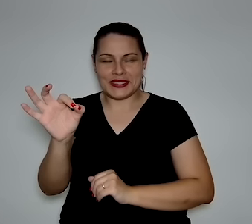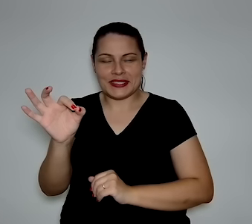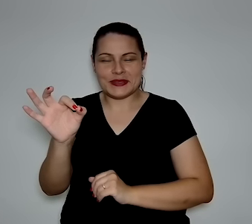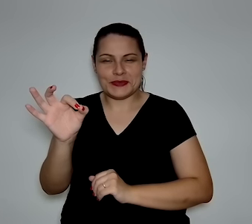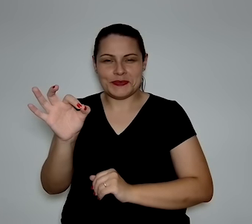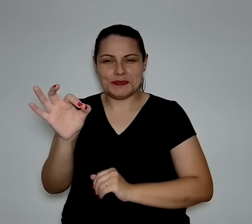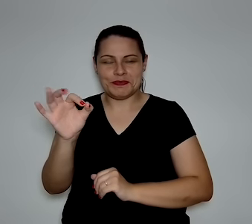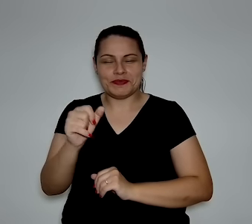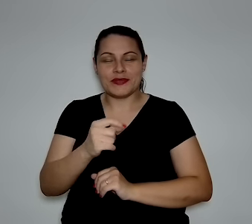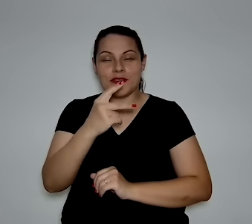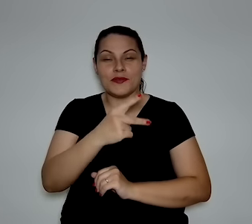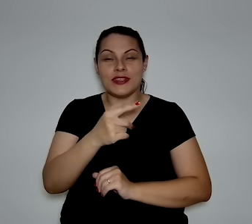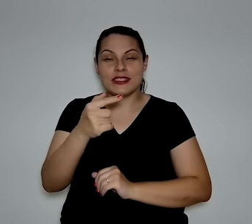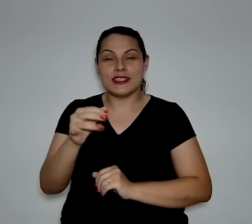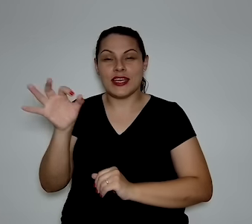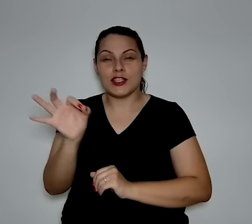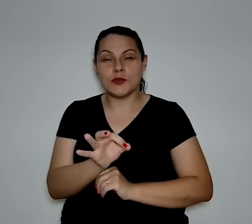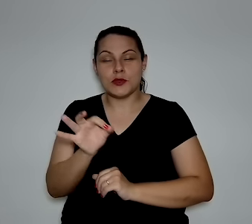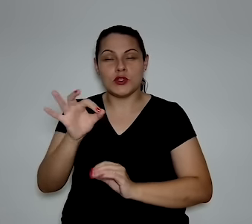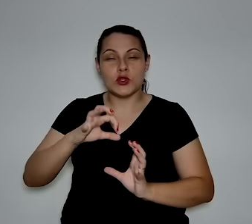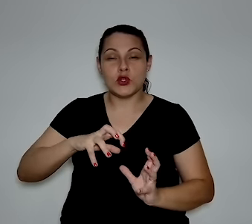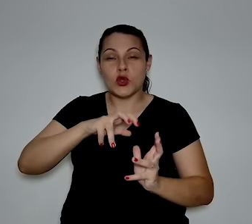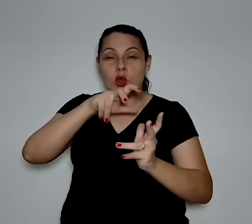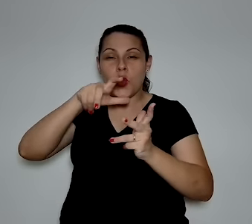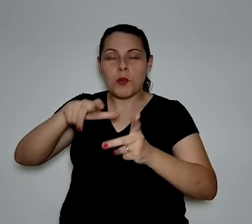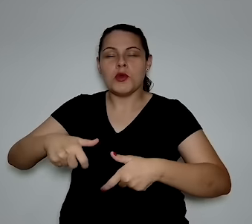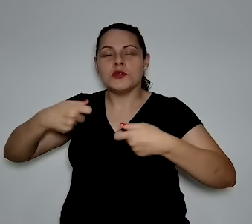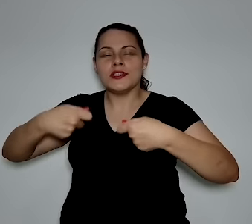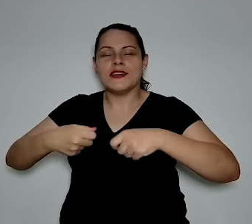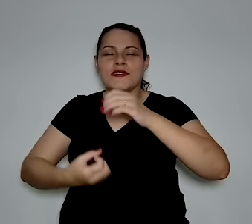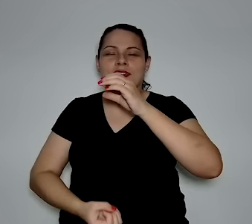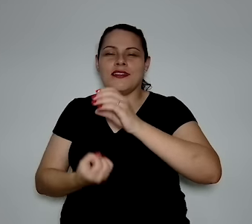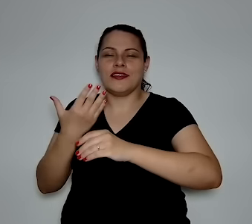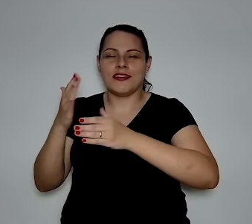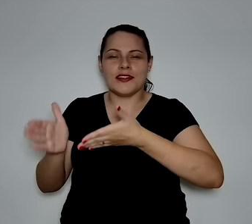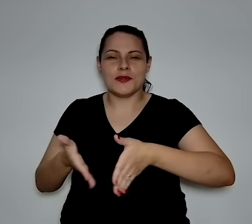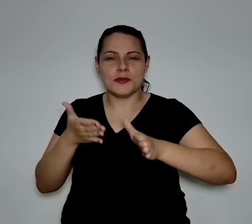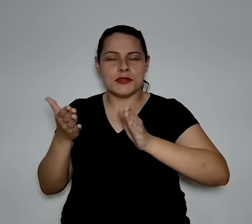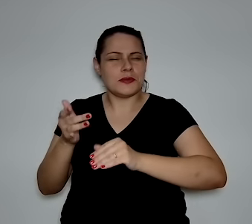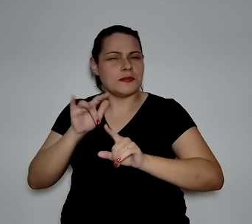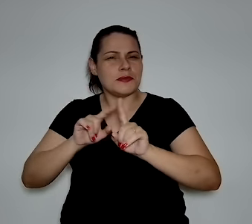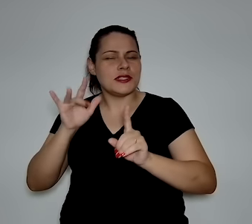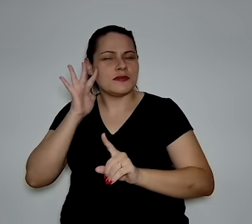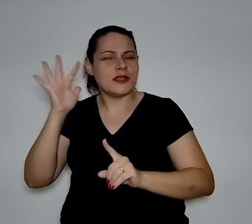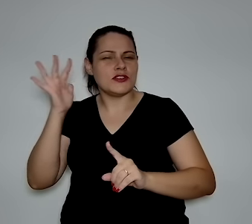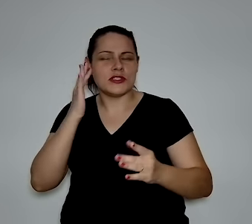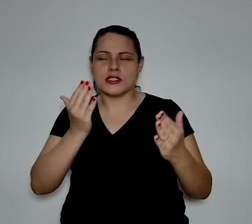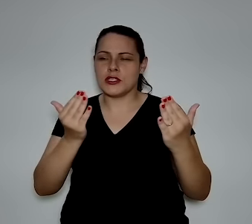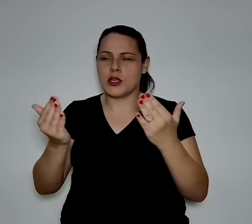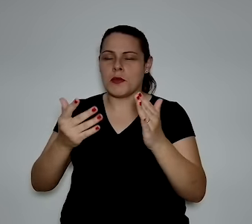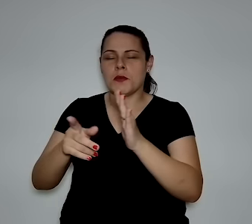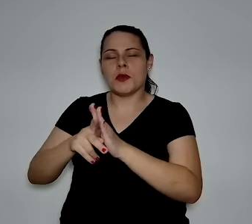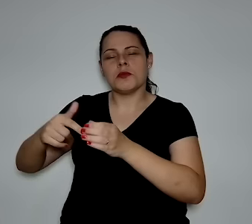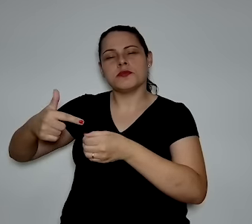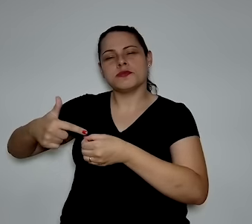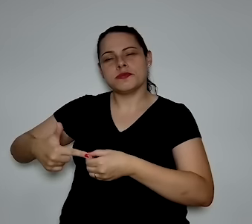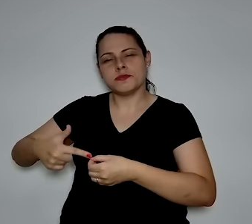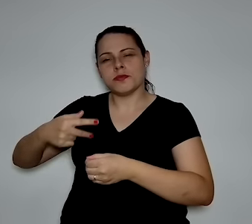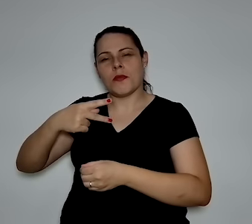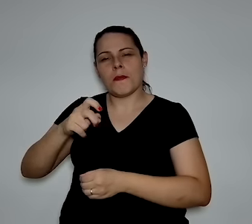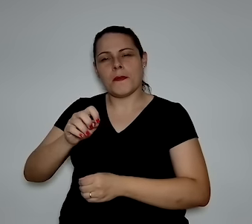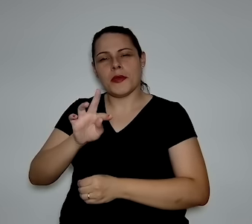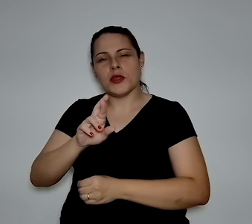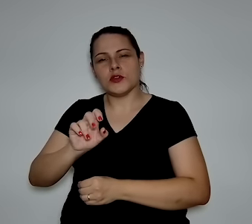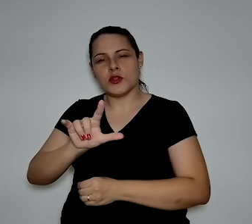do que o mundo poderá ou deverá estar produzindo. Se a gente comparar com o mundo do petróleo,